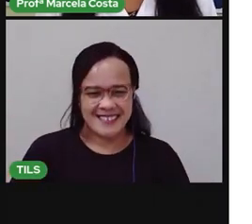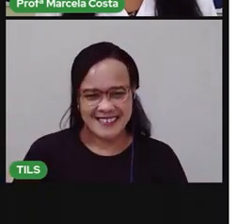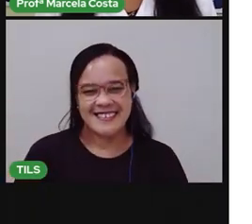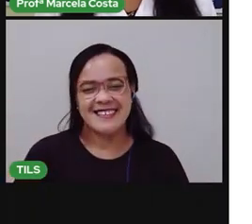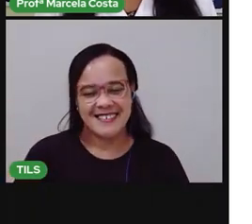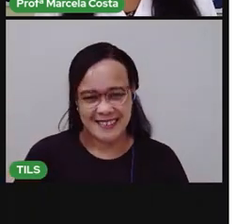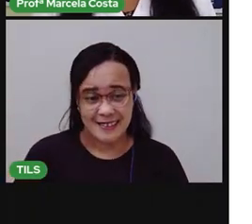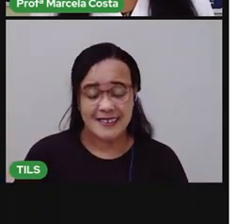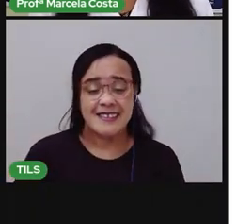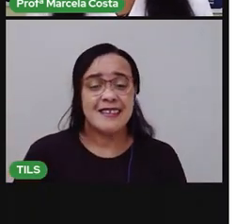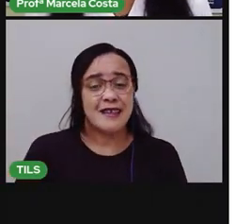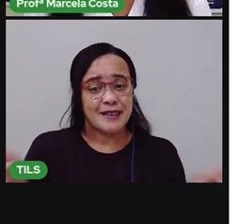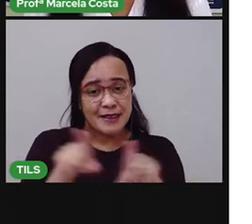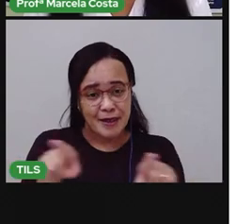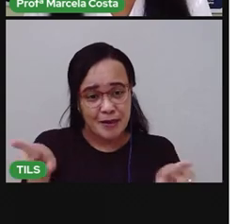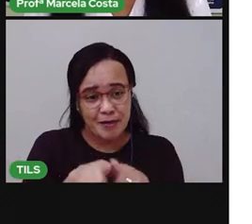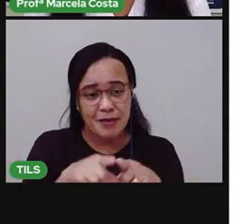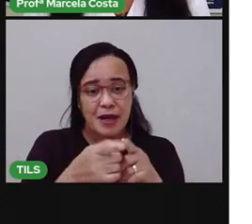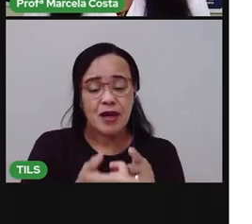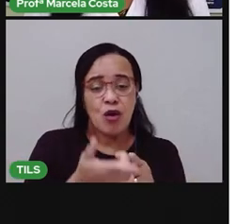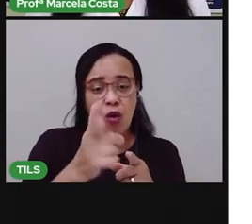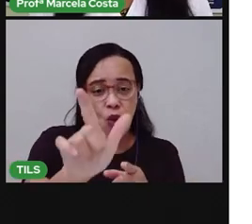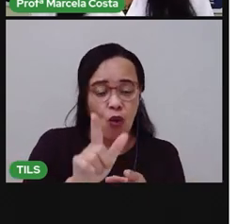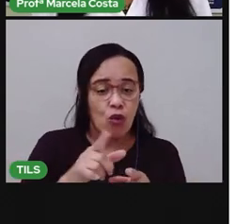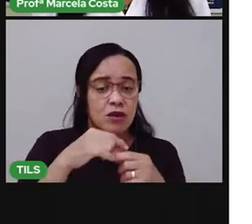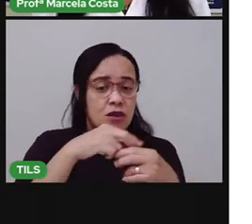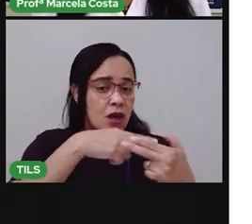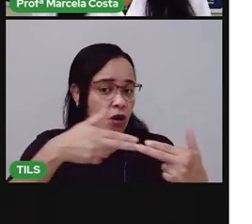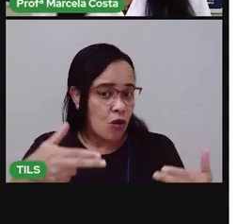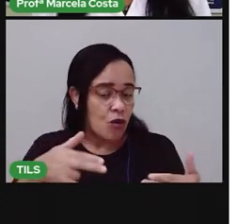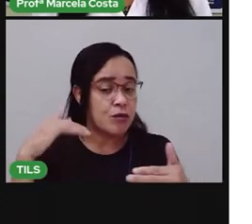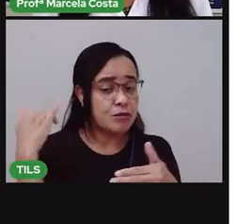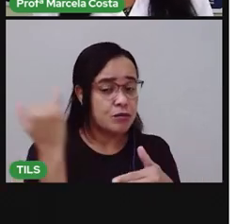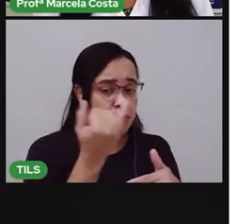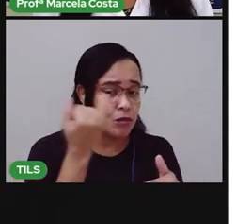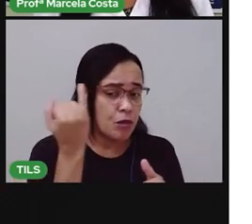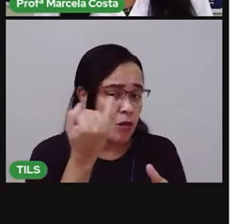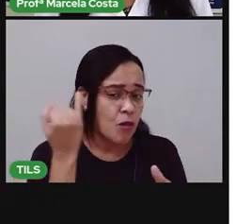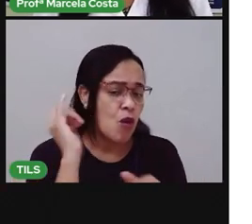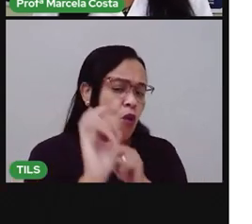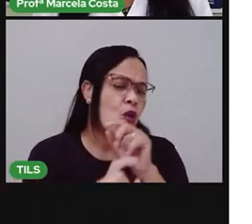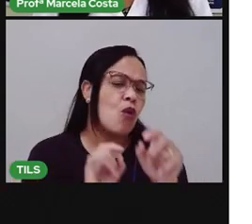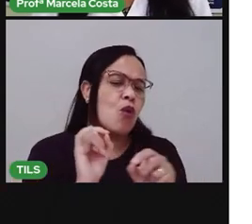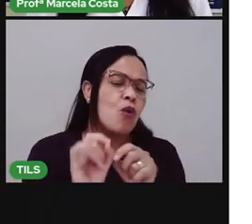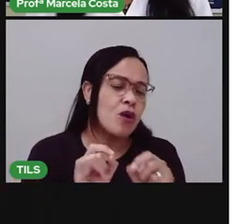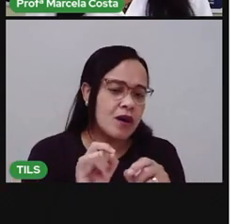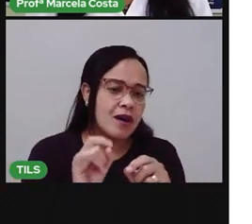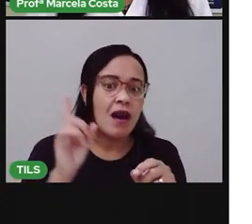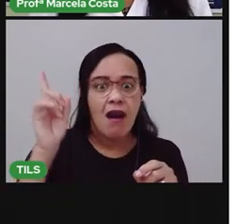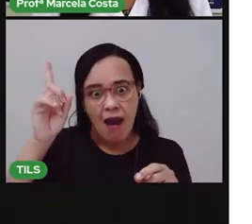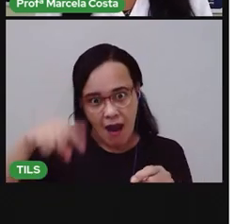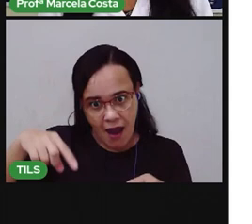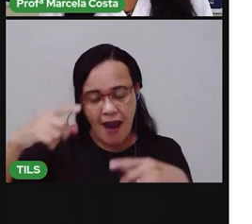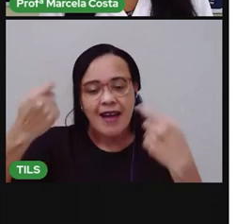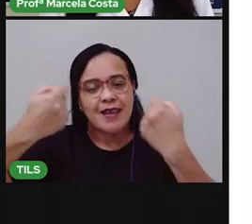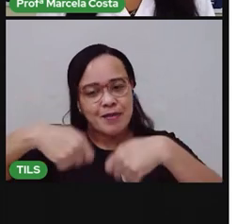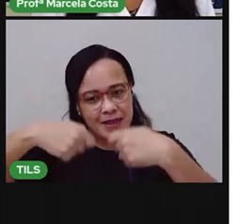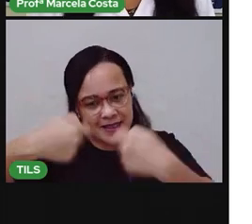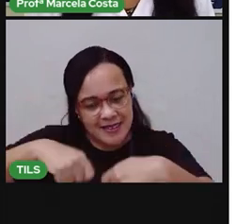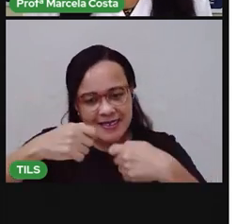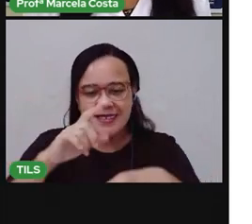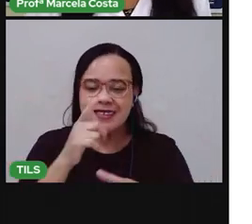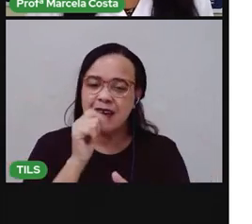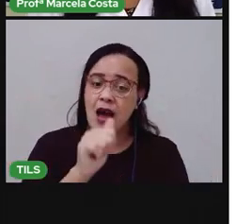Tem um outro cuidado que também é muito importante, que é beber água regularmente.